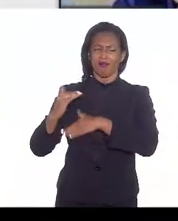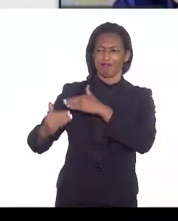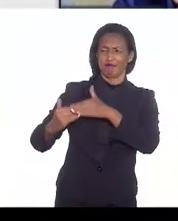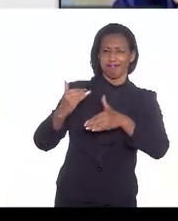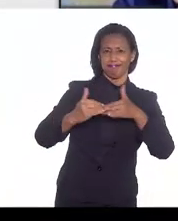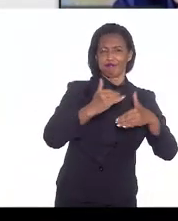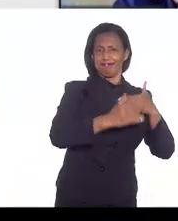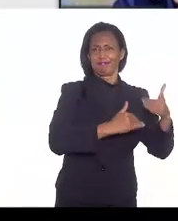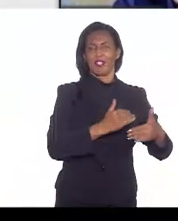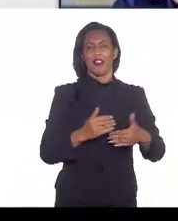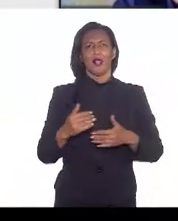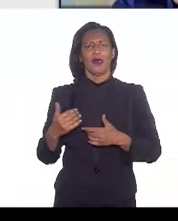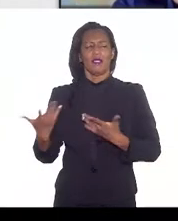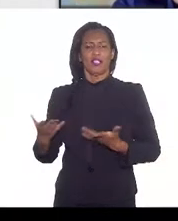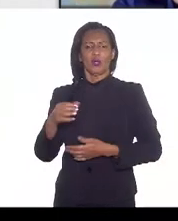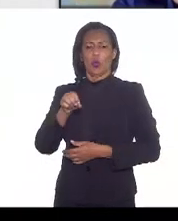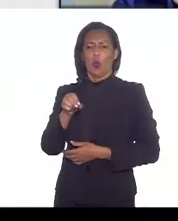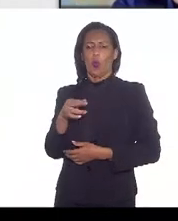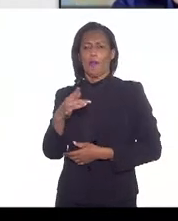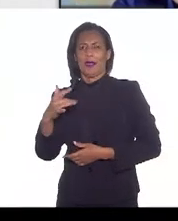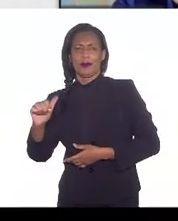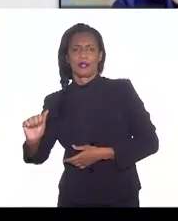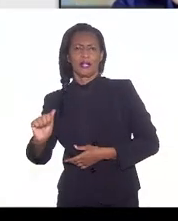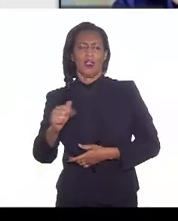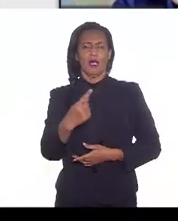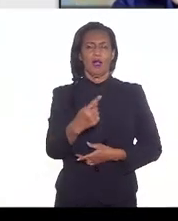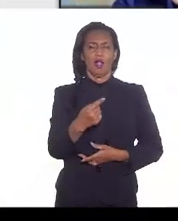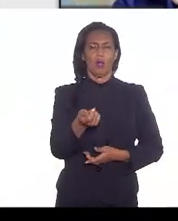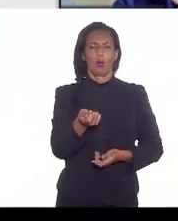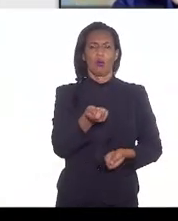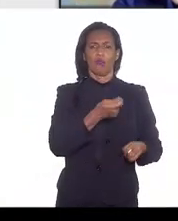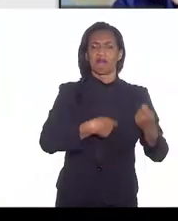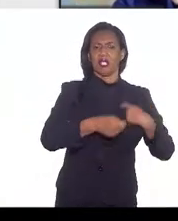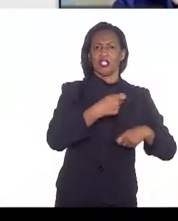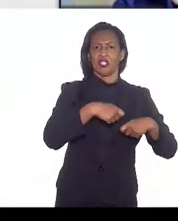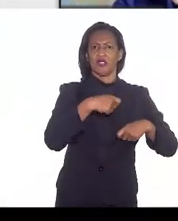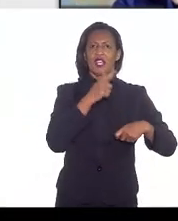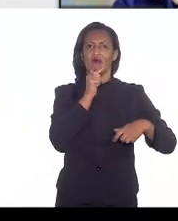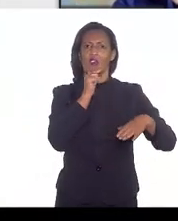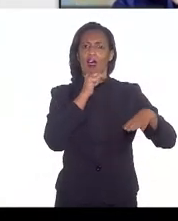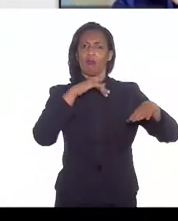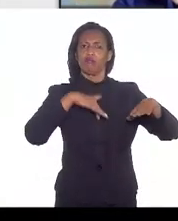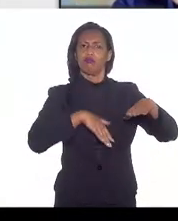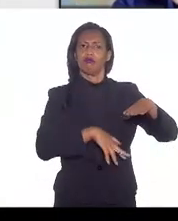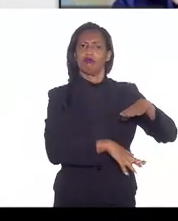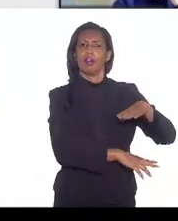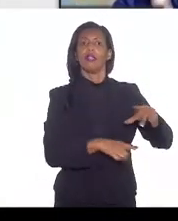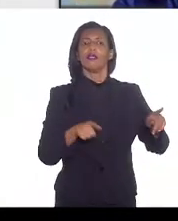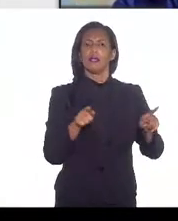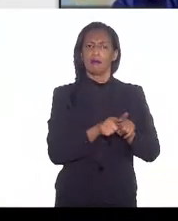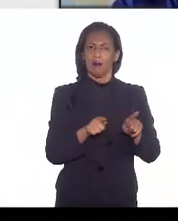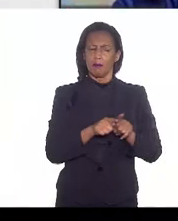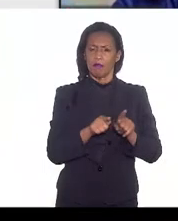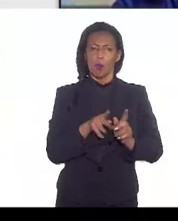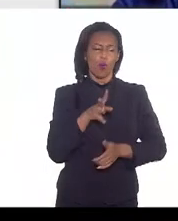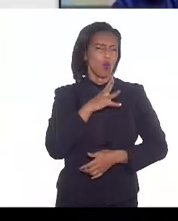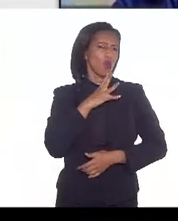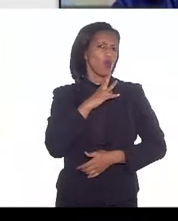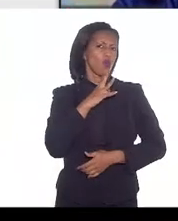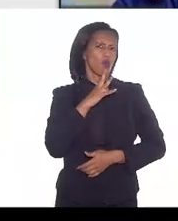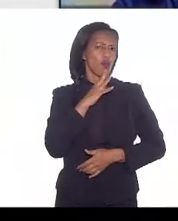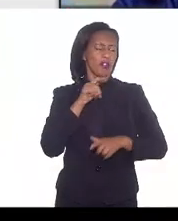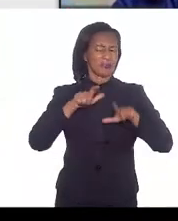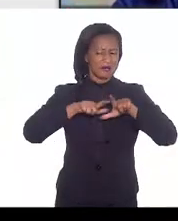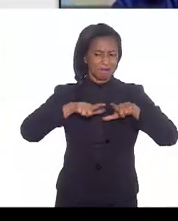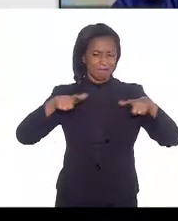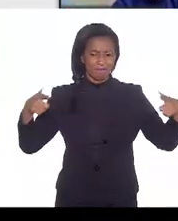tanto operação, quanto inspeção, quanto atividades submarinas. Então, conheço de um modo bem